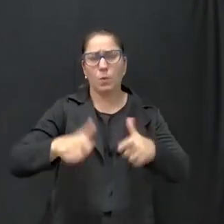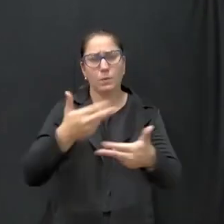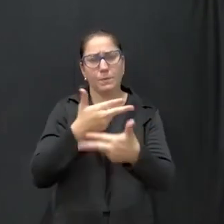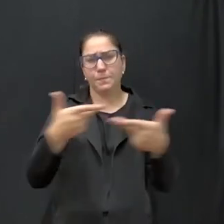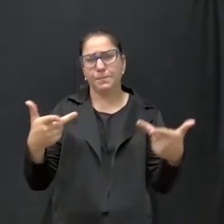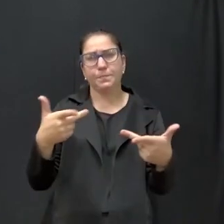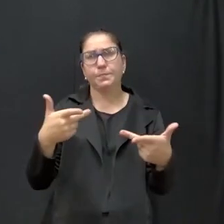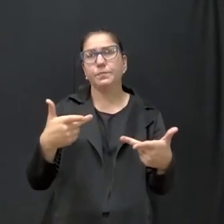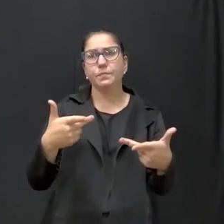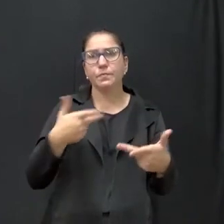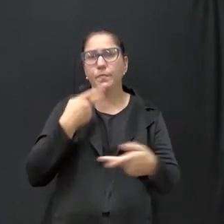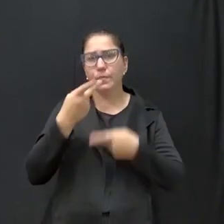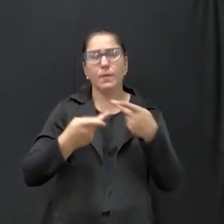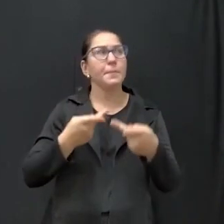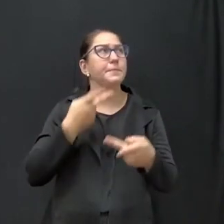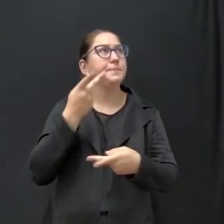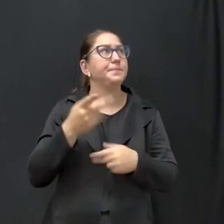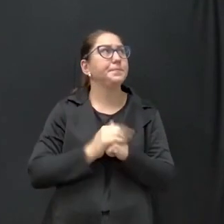enaltecer no decorrer da minha fala.